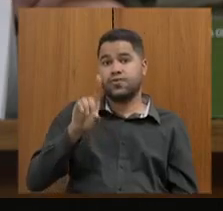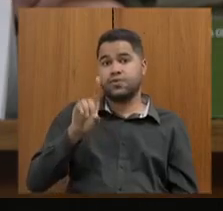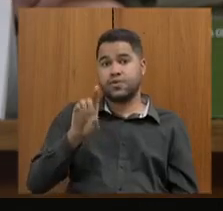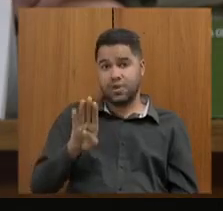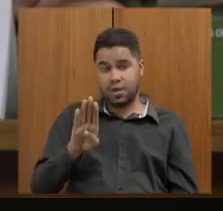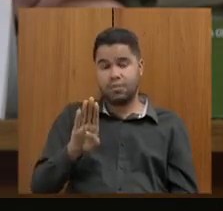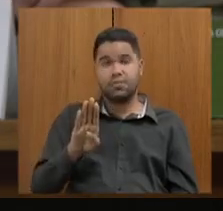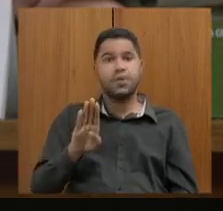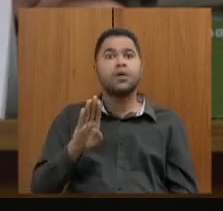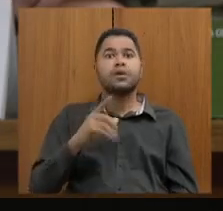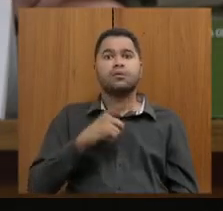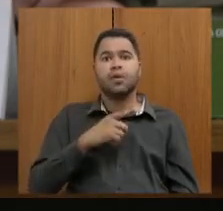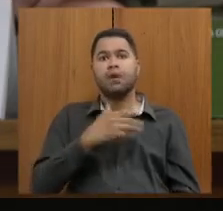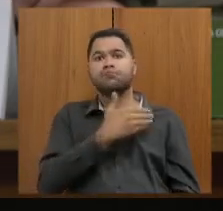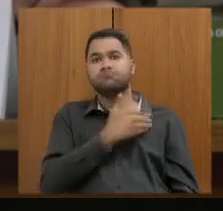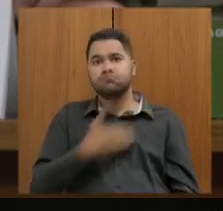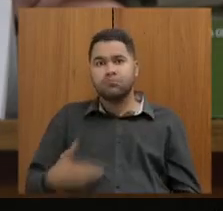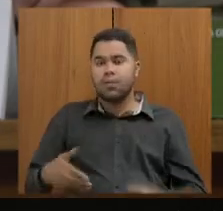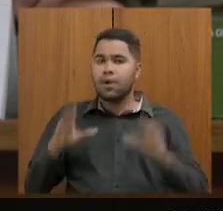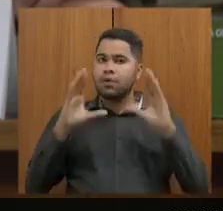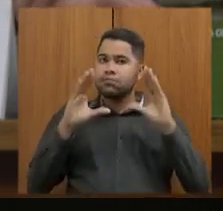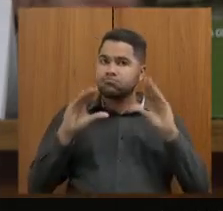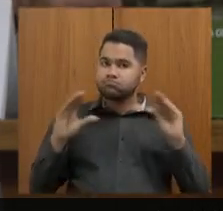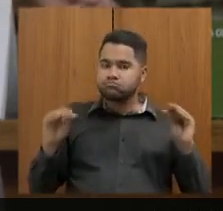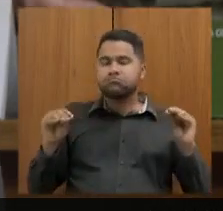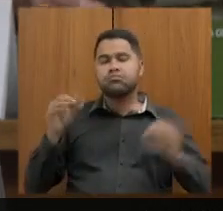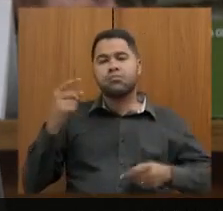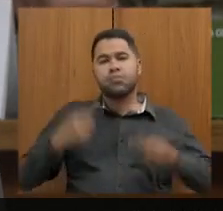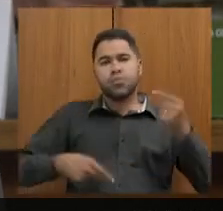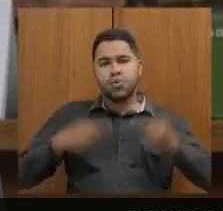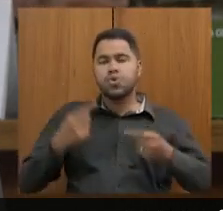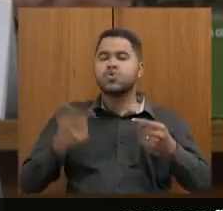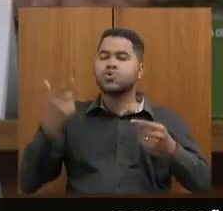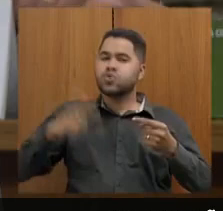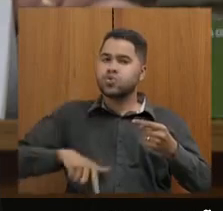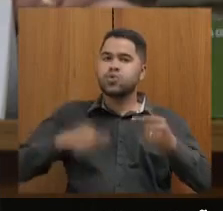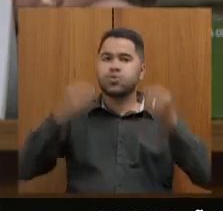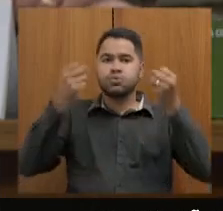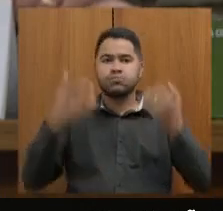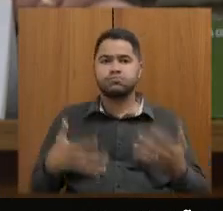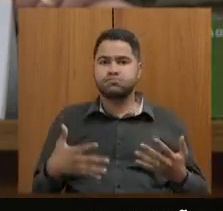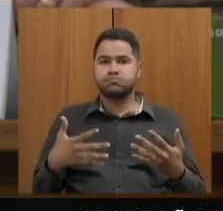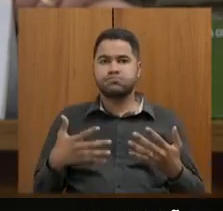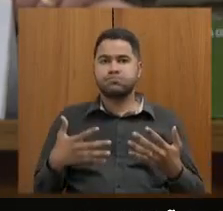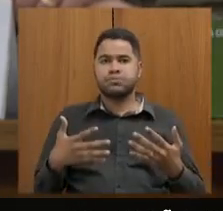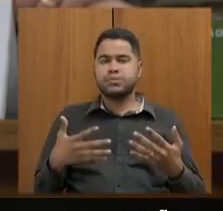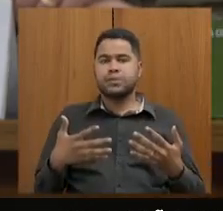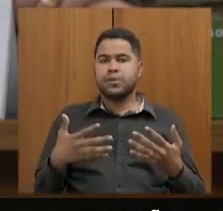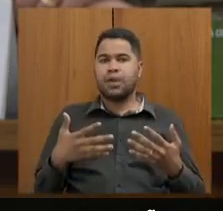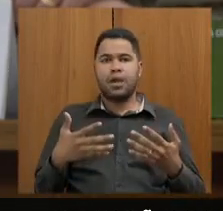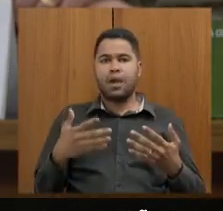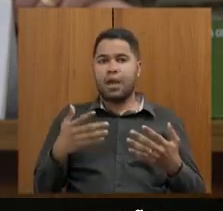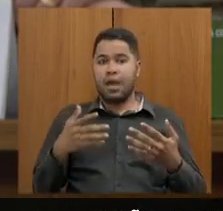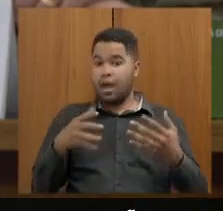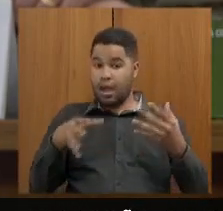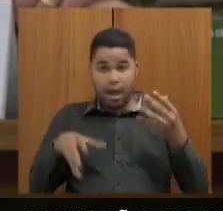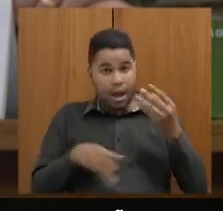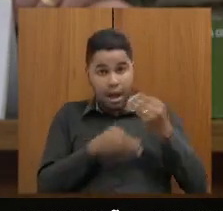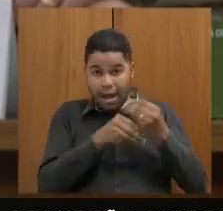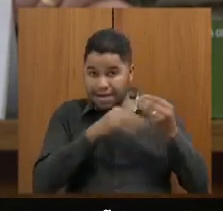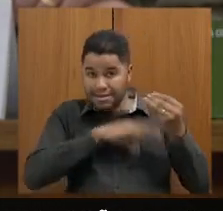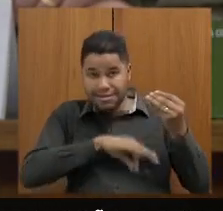Estadual de Educação tem muita tranquilidade sobre essa política, volto a dizer, não daremos reajuste enquanto esse Estado,